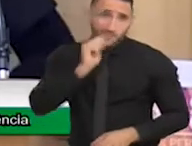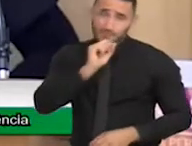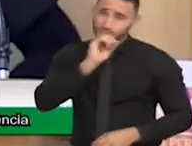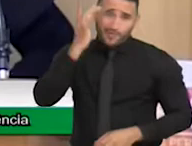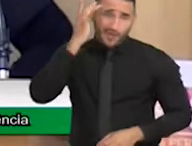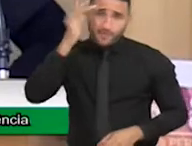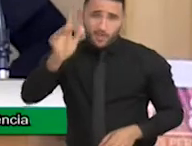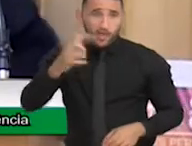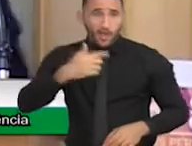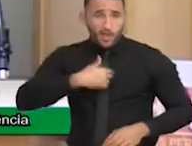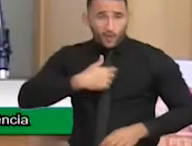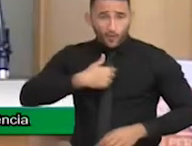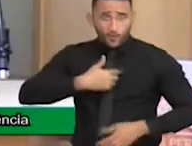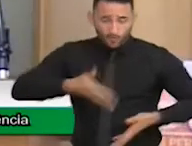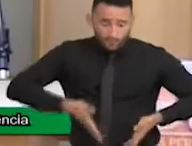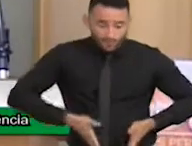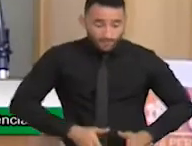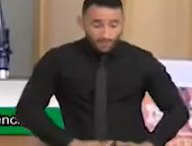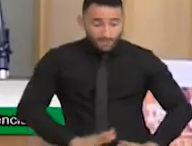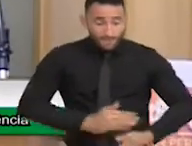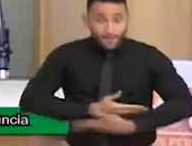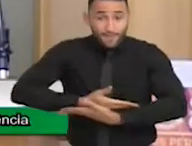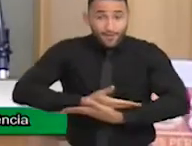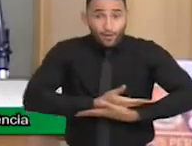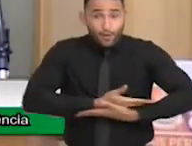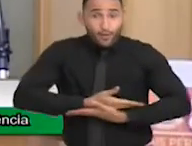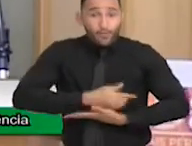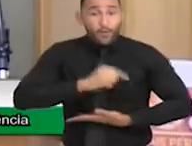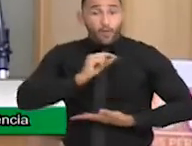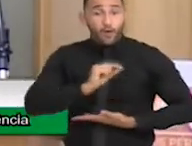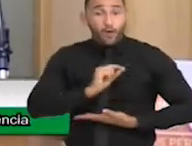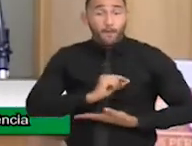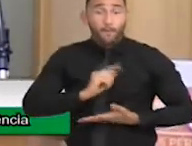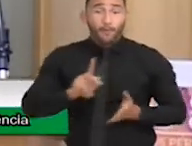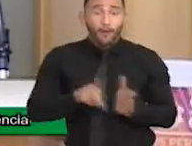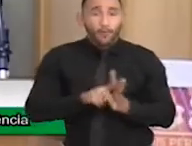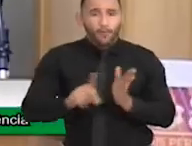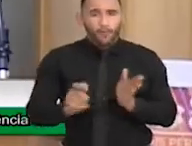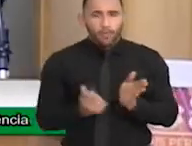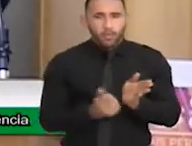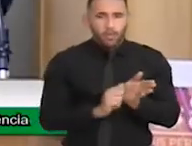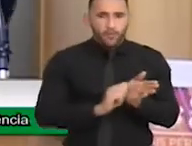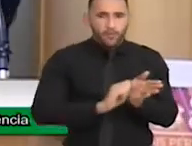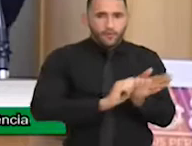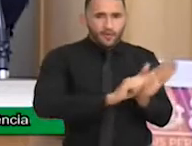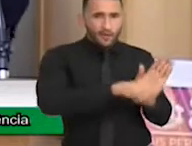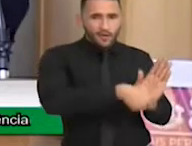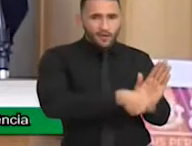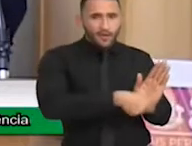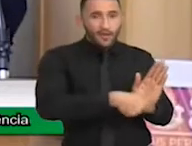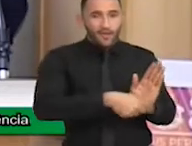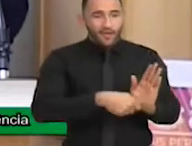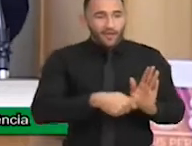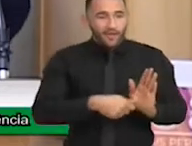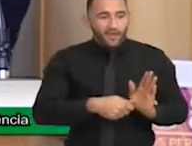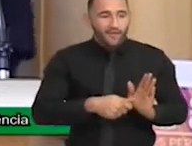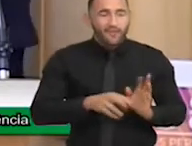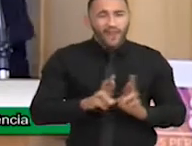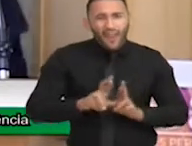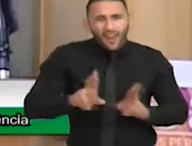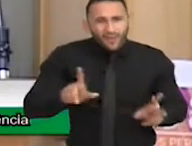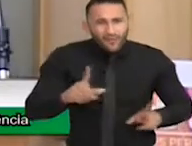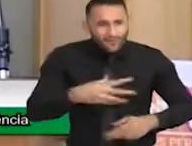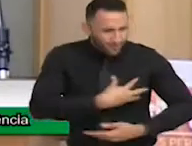hipotônico, característico da síndrome. Eu brincava, parecia uma geleinha pequenininha.